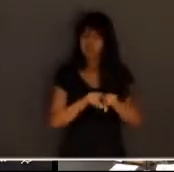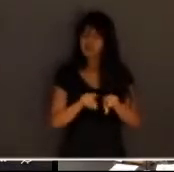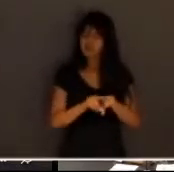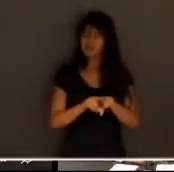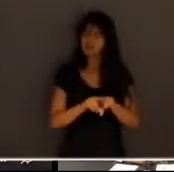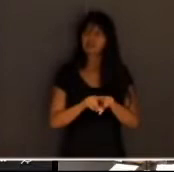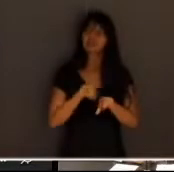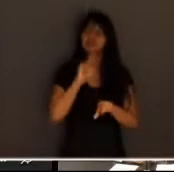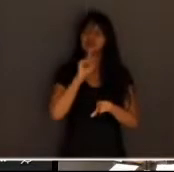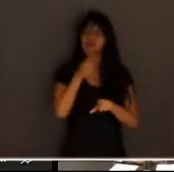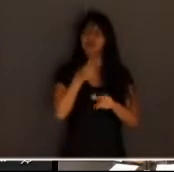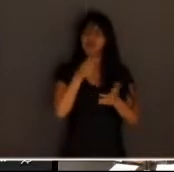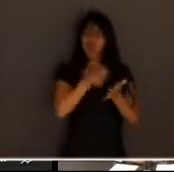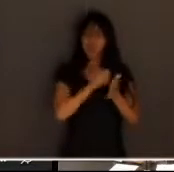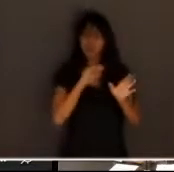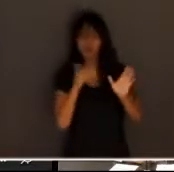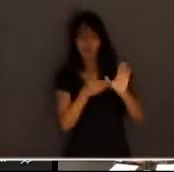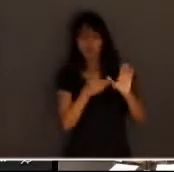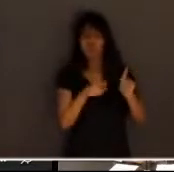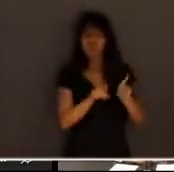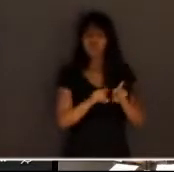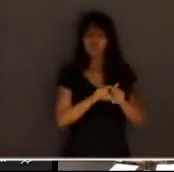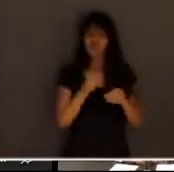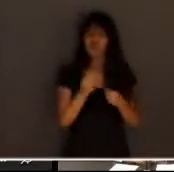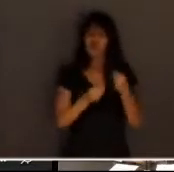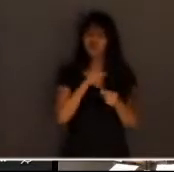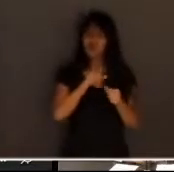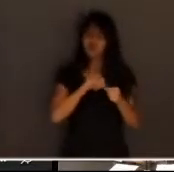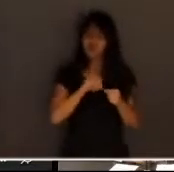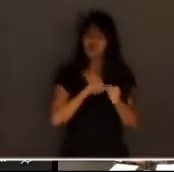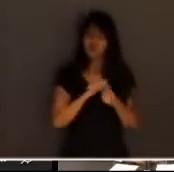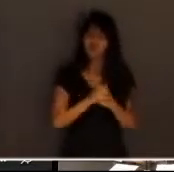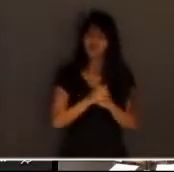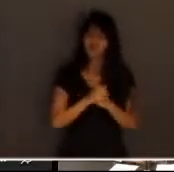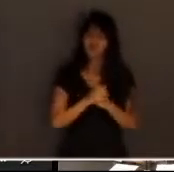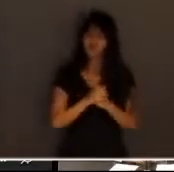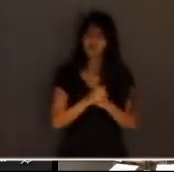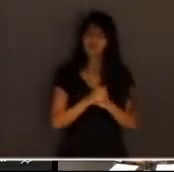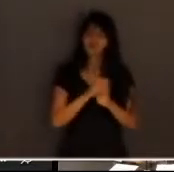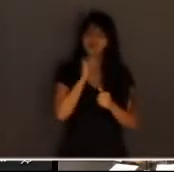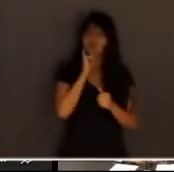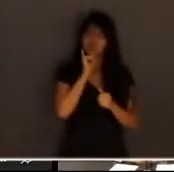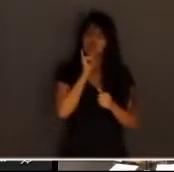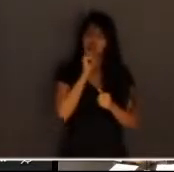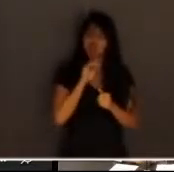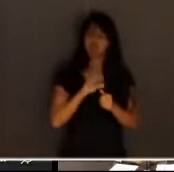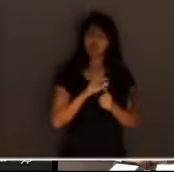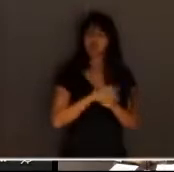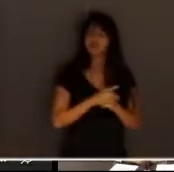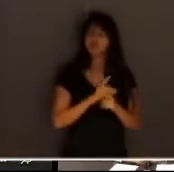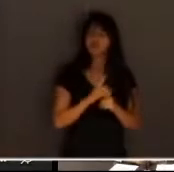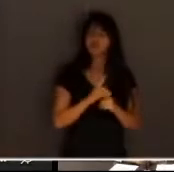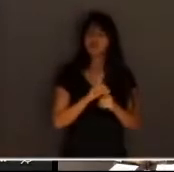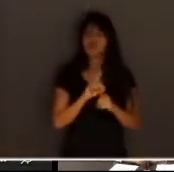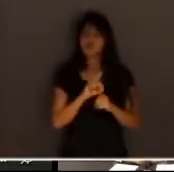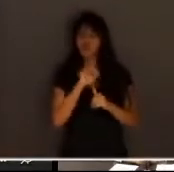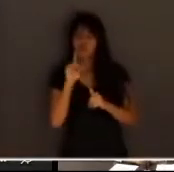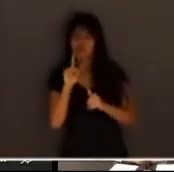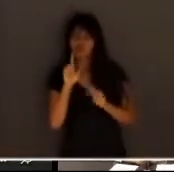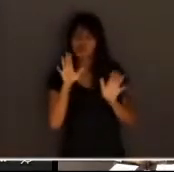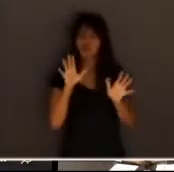a condenação do culpado na medida do que o culpado fez sem um dia mais um dia menos de pena